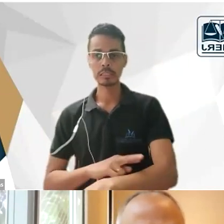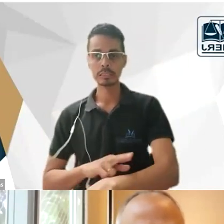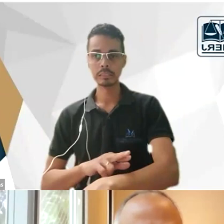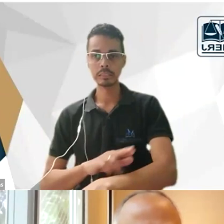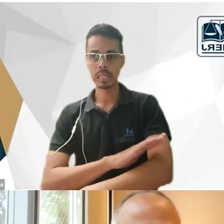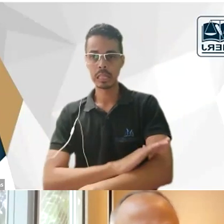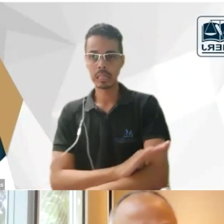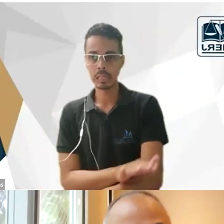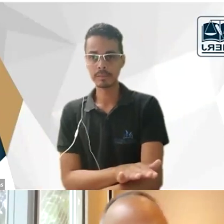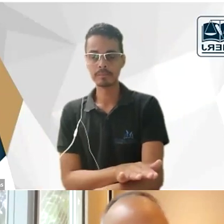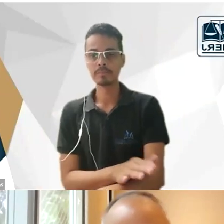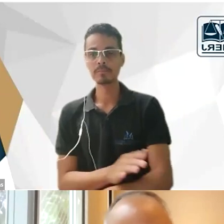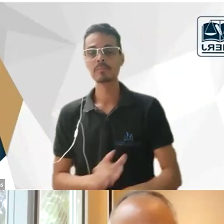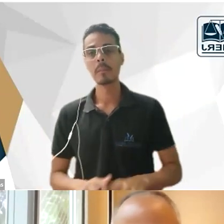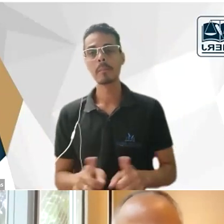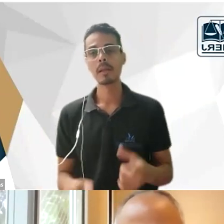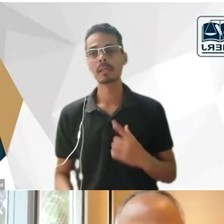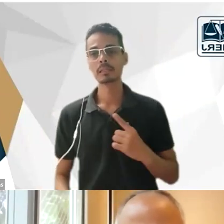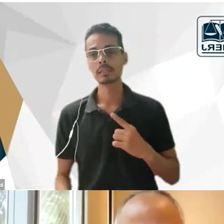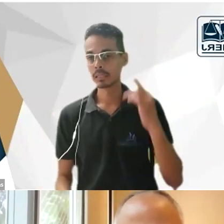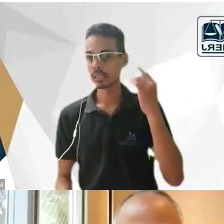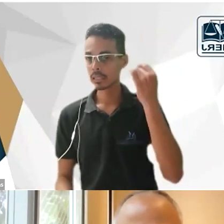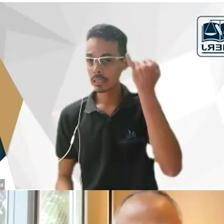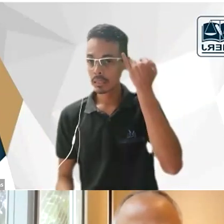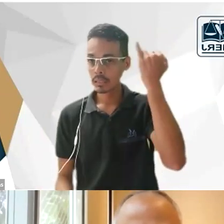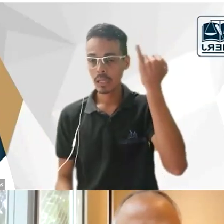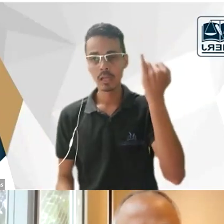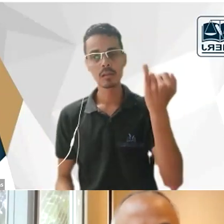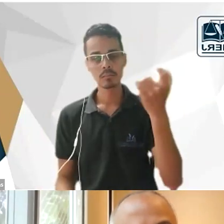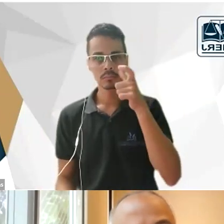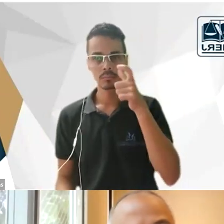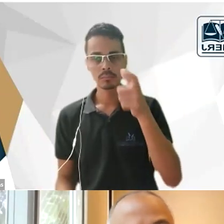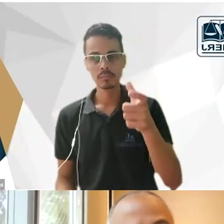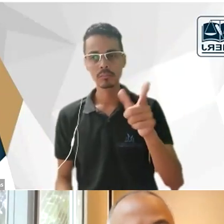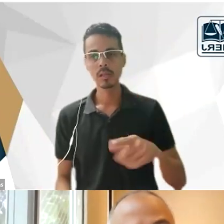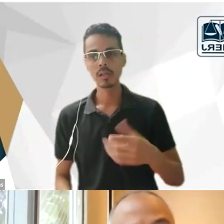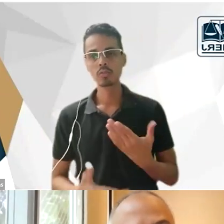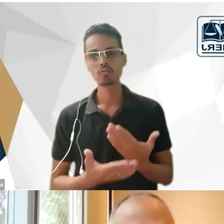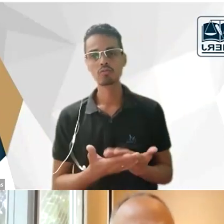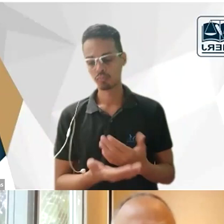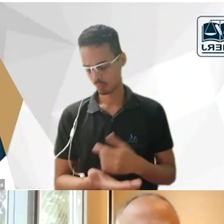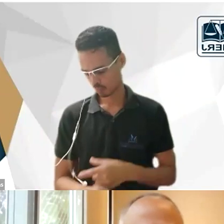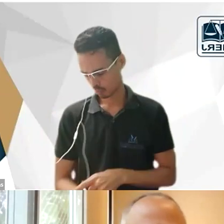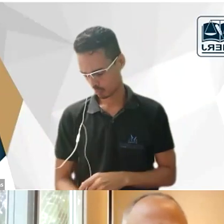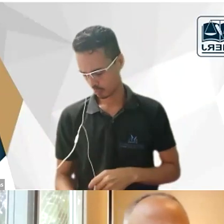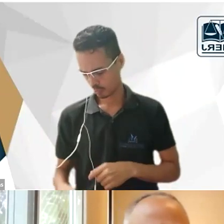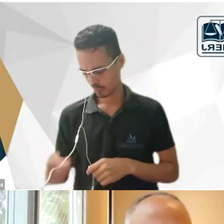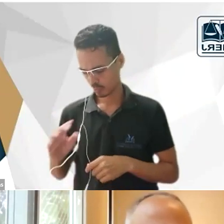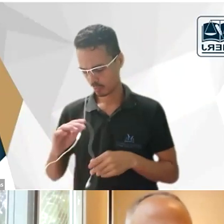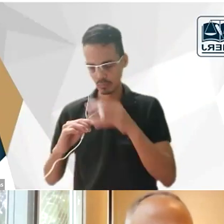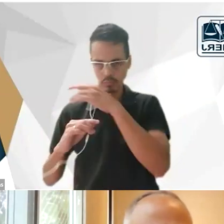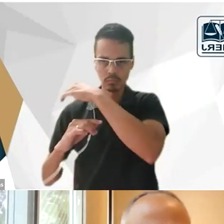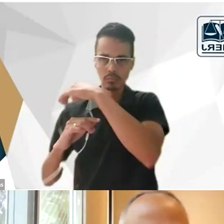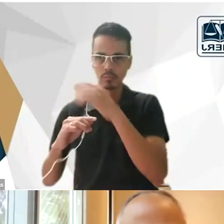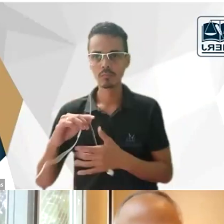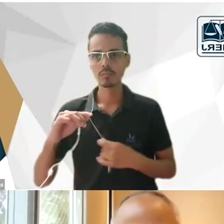que tinha ideias também além dessas interessantes era um estudioso mas ele de certa forma ele vai receber em